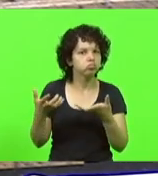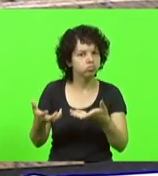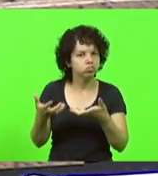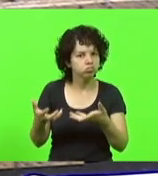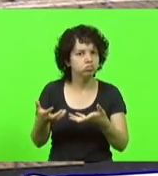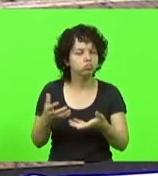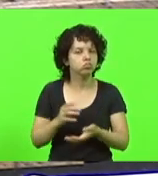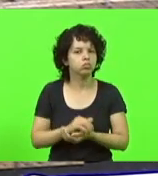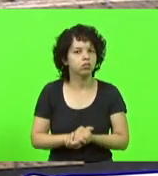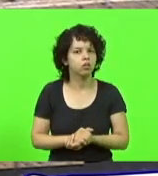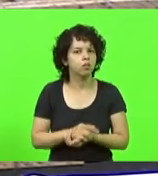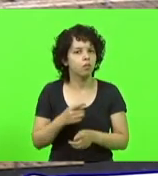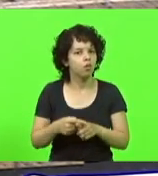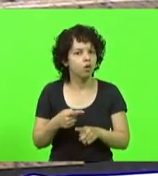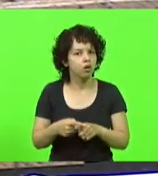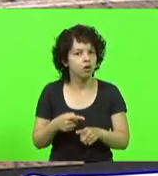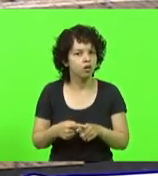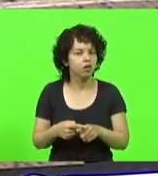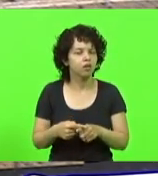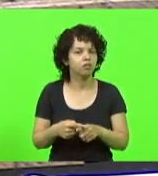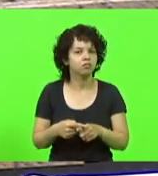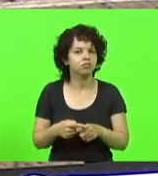sabe? Porque, senão, você vai acabando perdendo o sentido, inclusive, de estar aqui.